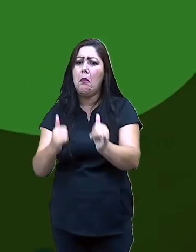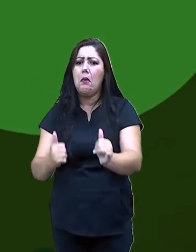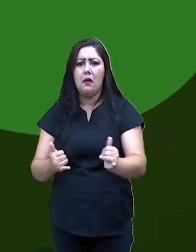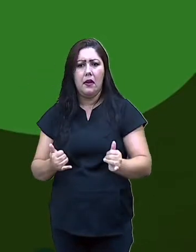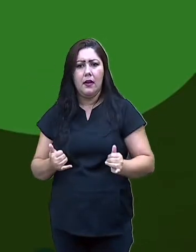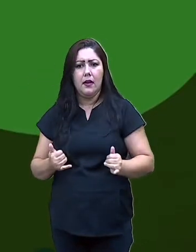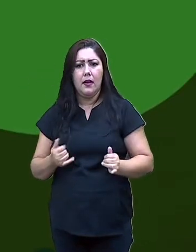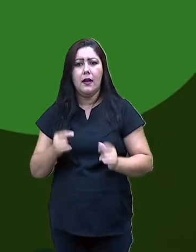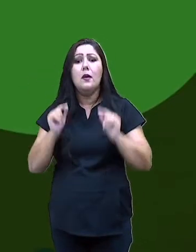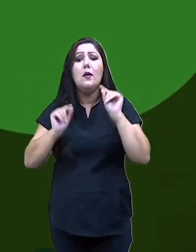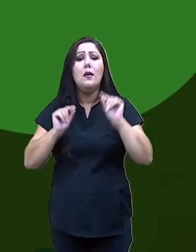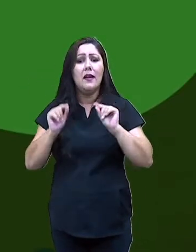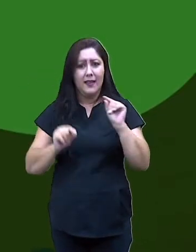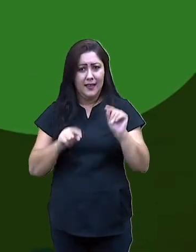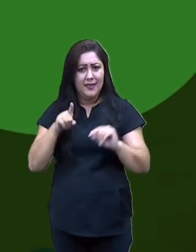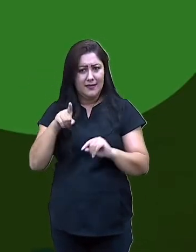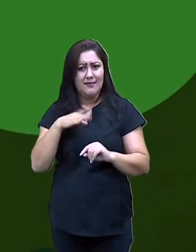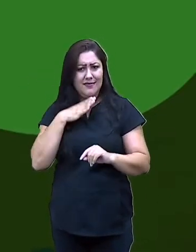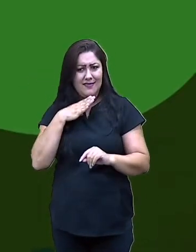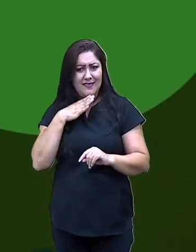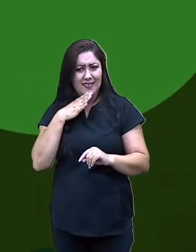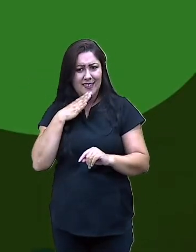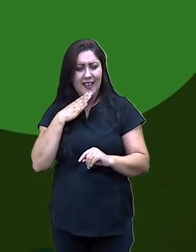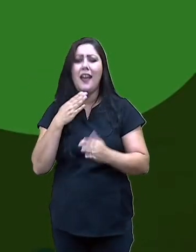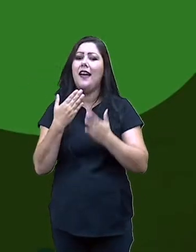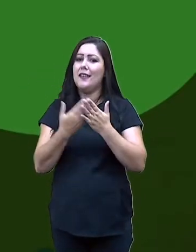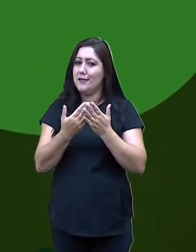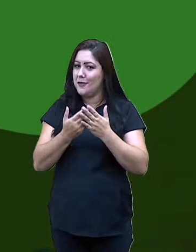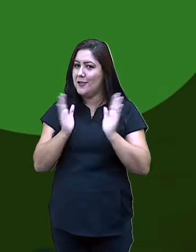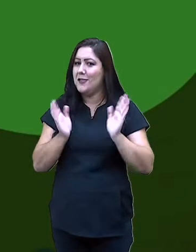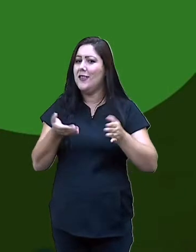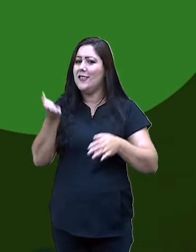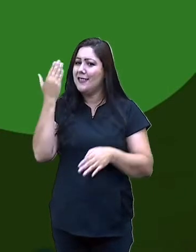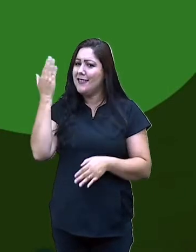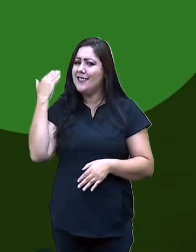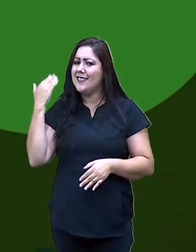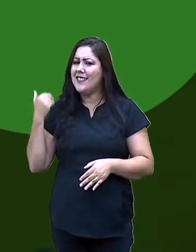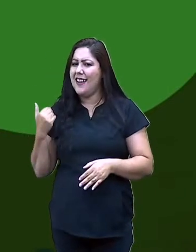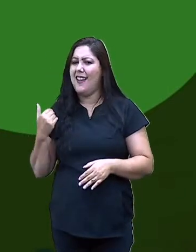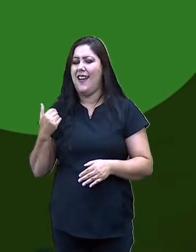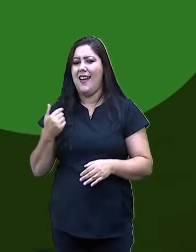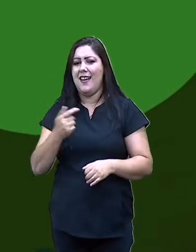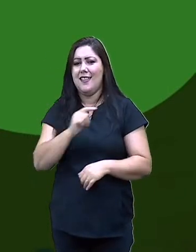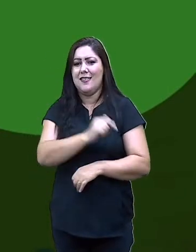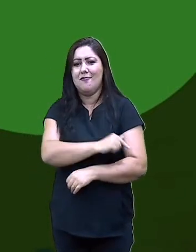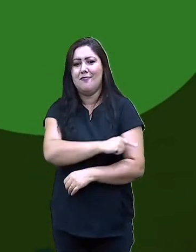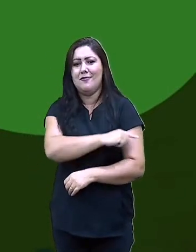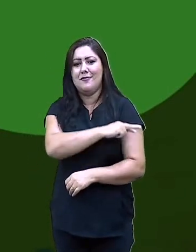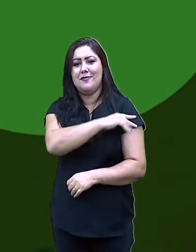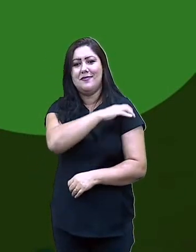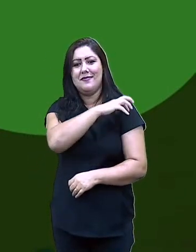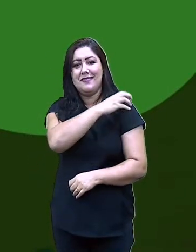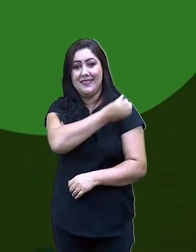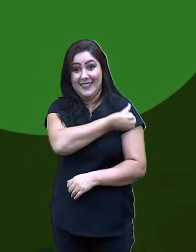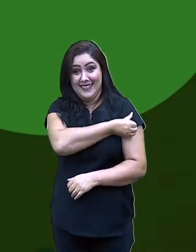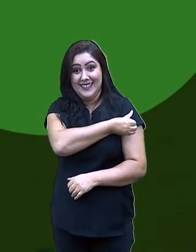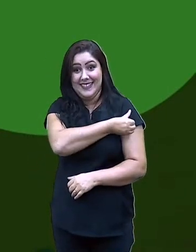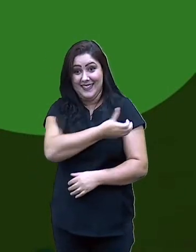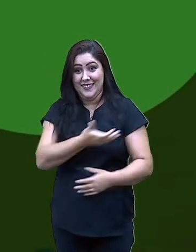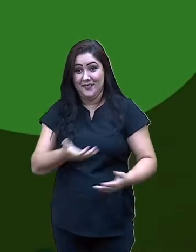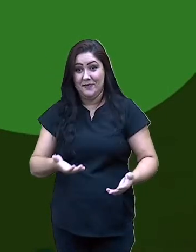lenda? Você estudou isso lá nos seus anos iniciais, aí no sexto ano você deve saber o que é lenda.